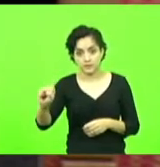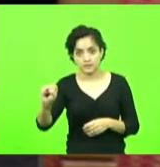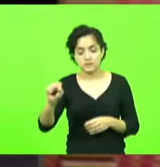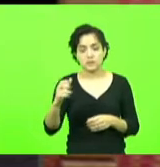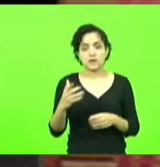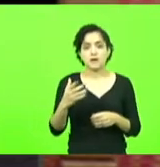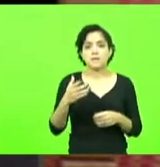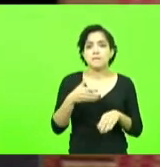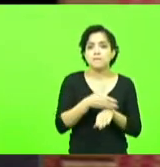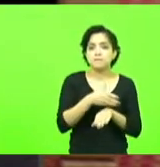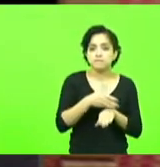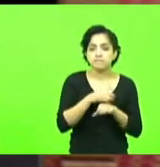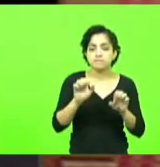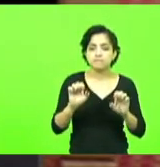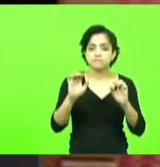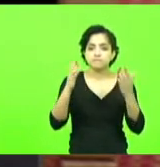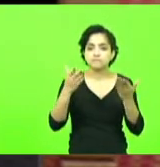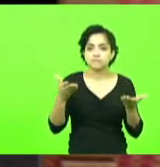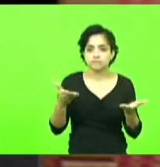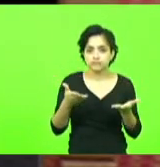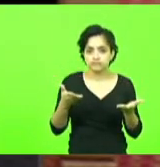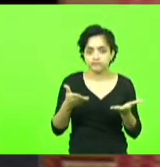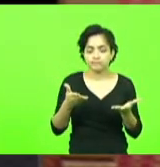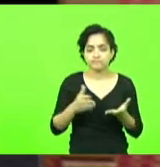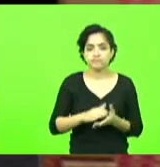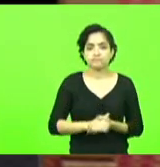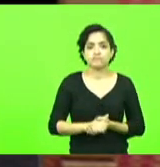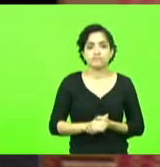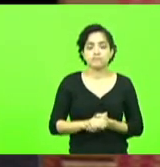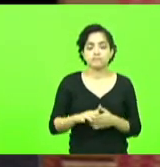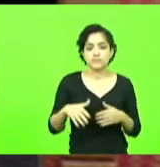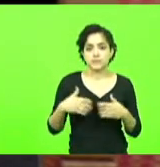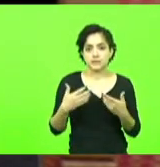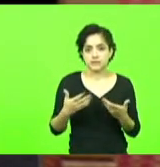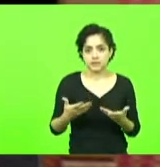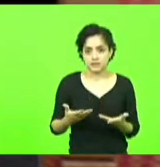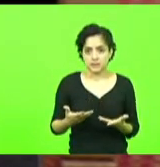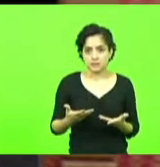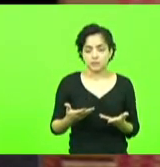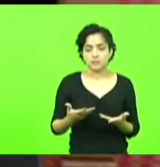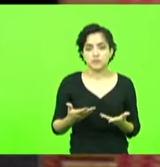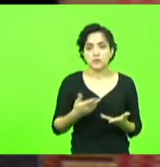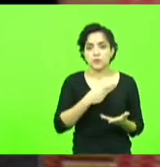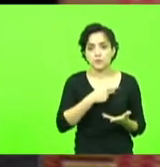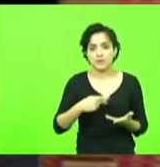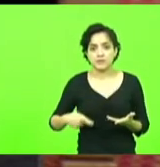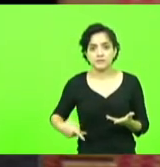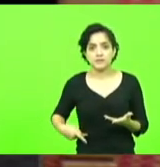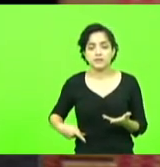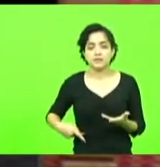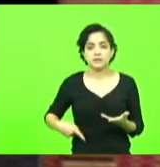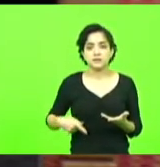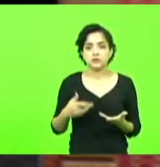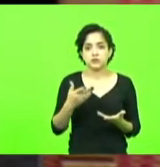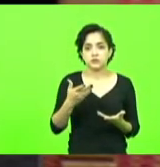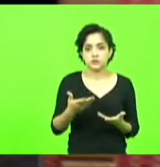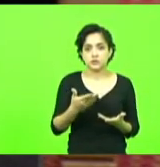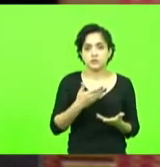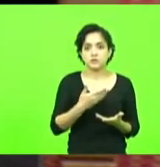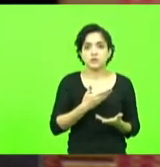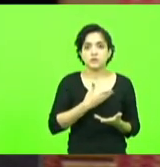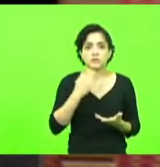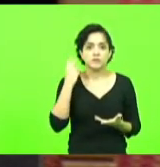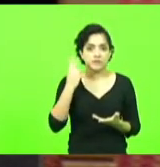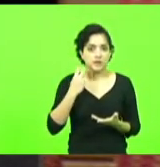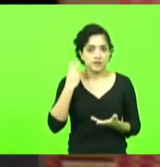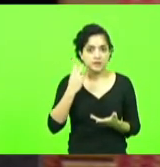no dia de hoje. Então, o presidente da Câmara é o colega vereador